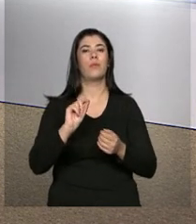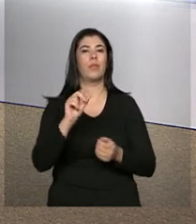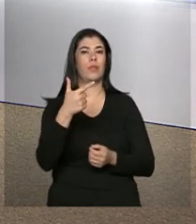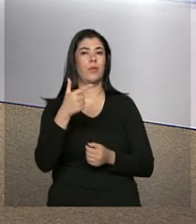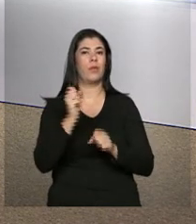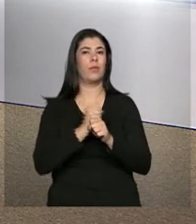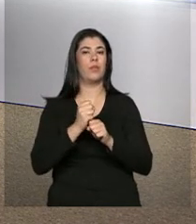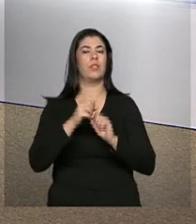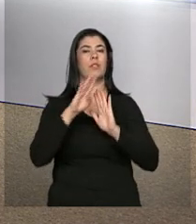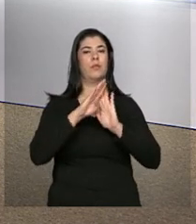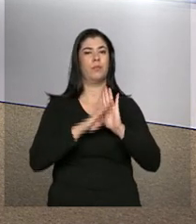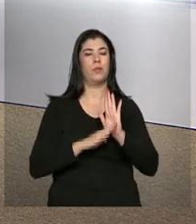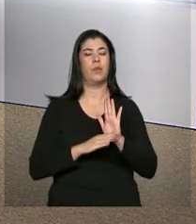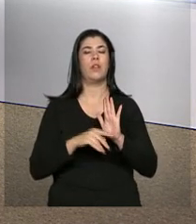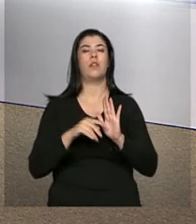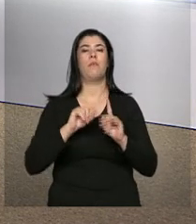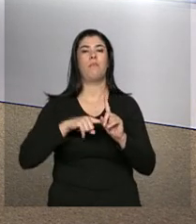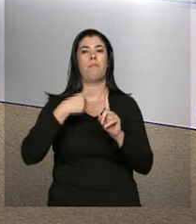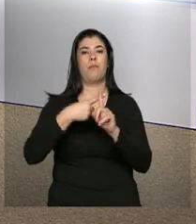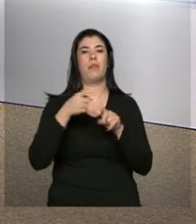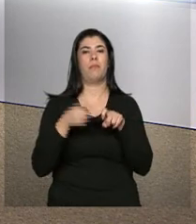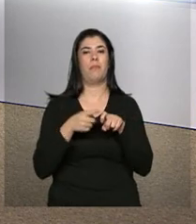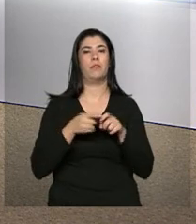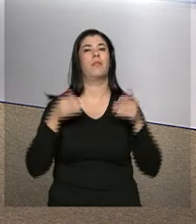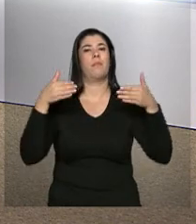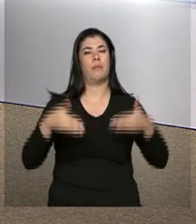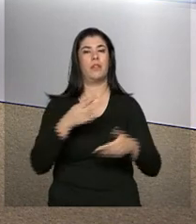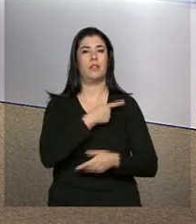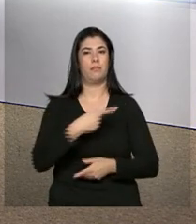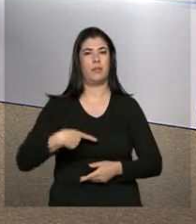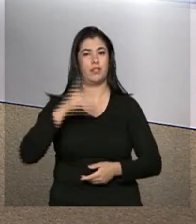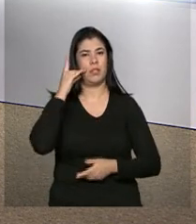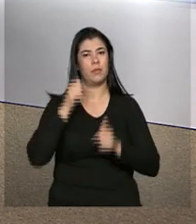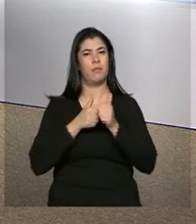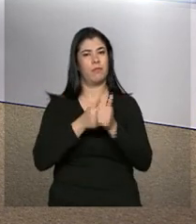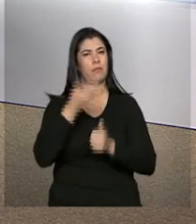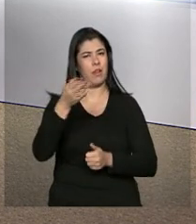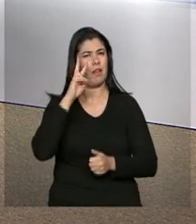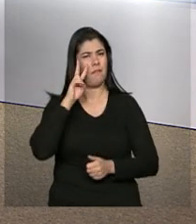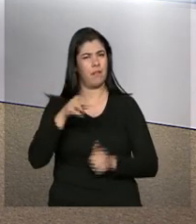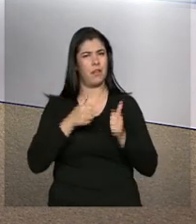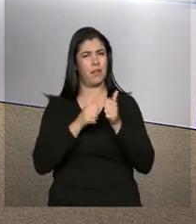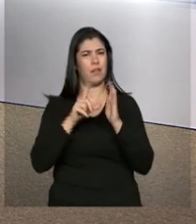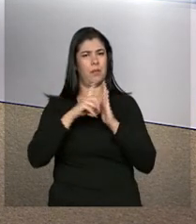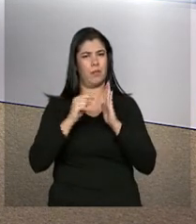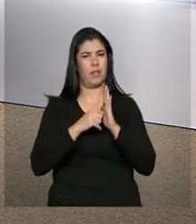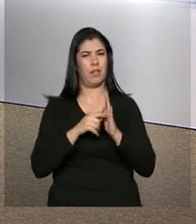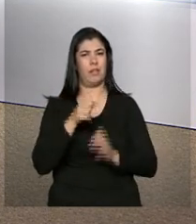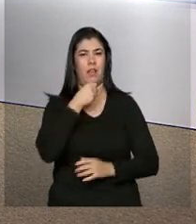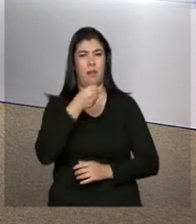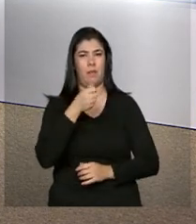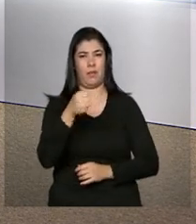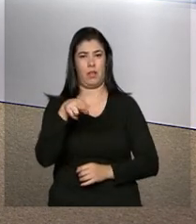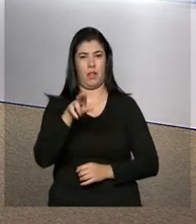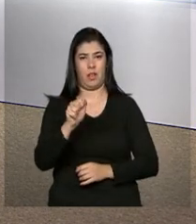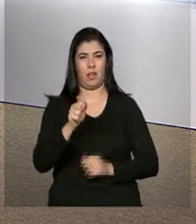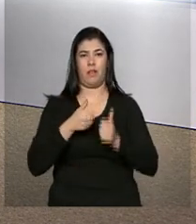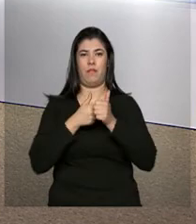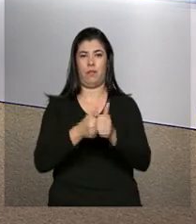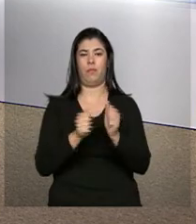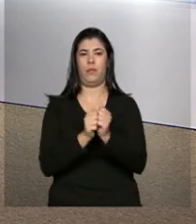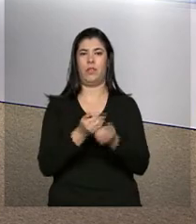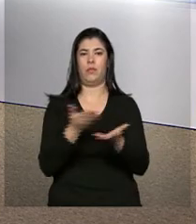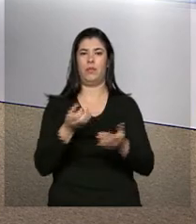Médicos. A solenidade vai ter a participação da presidenta Dilma Rousseff. Vamos até lá ao vivo. A repórter Ana Gabriela Salles vai